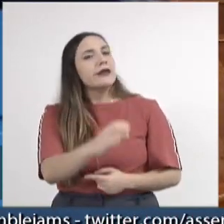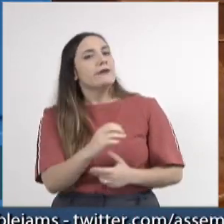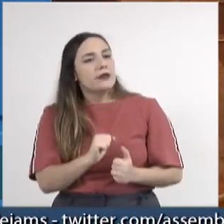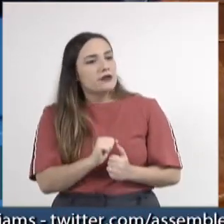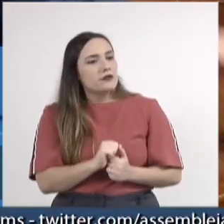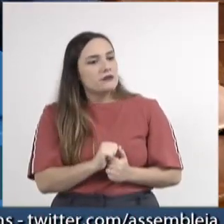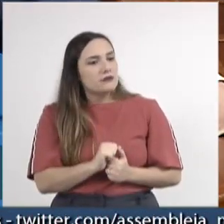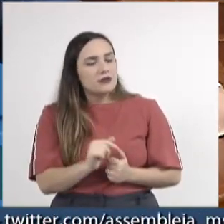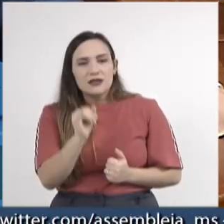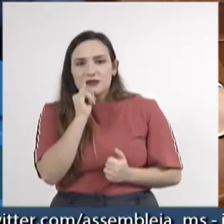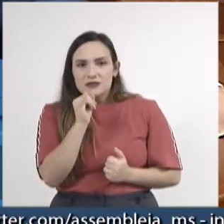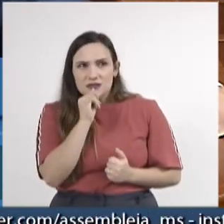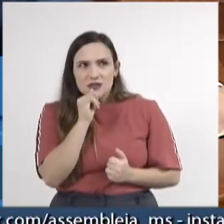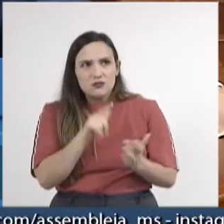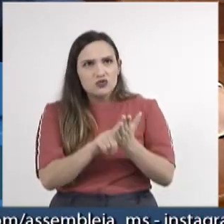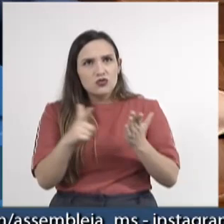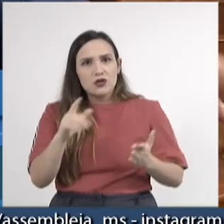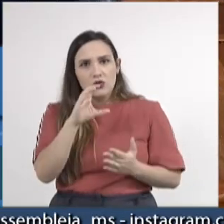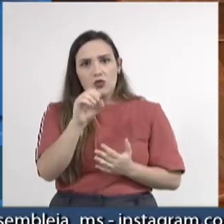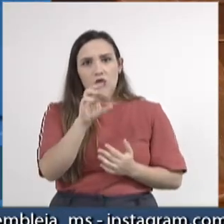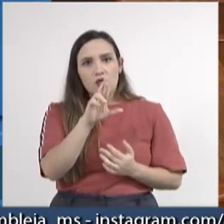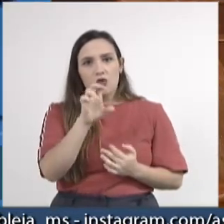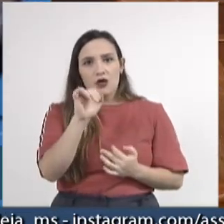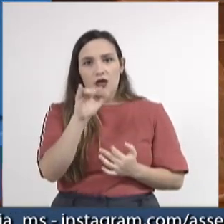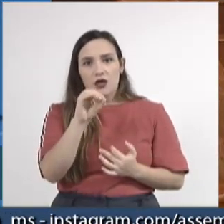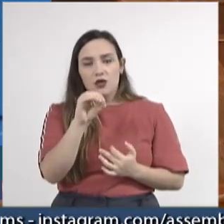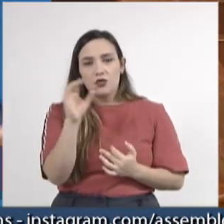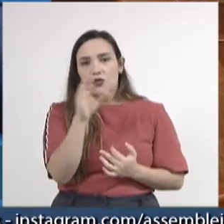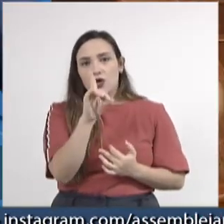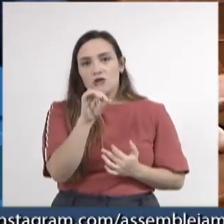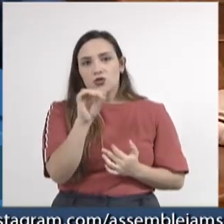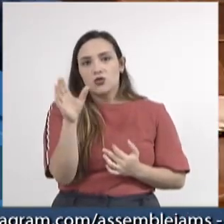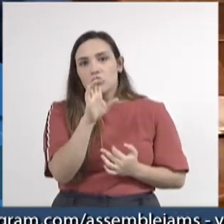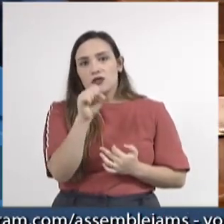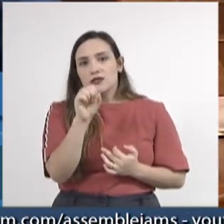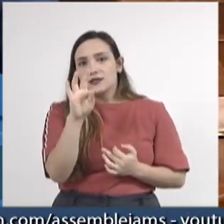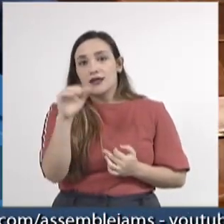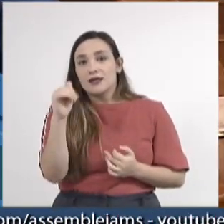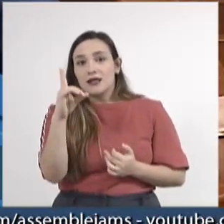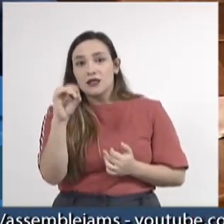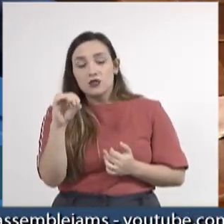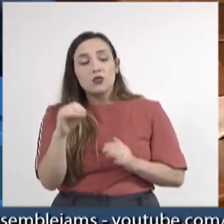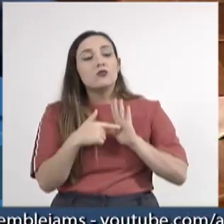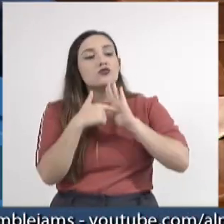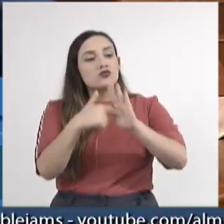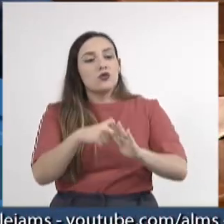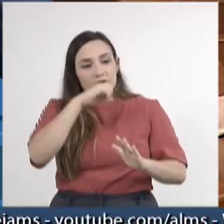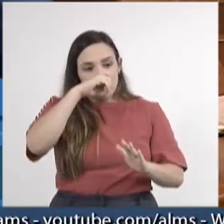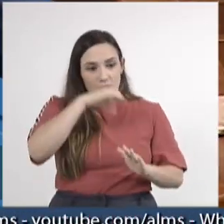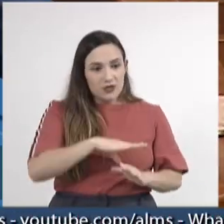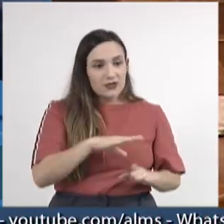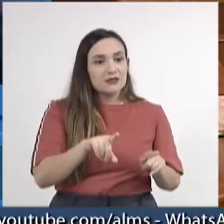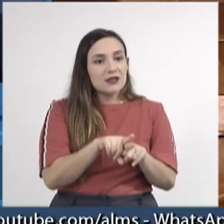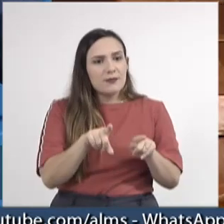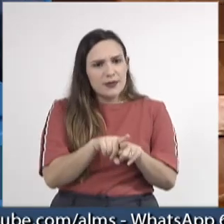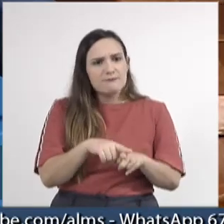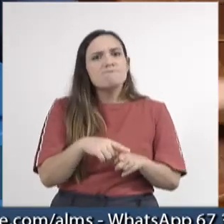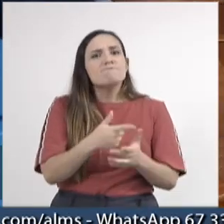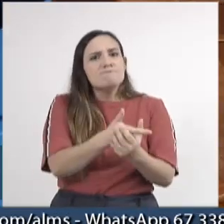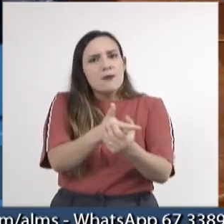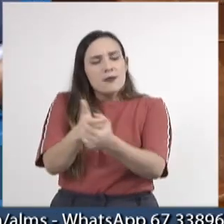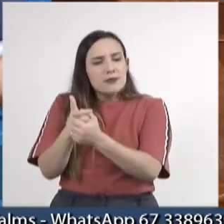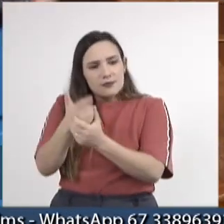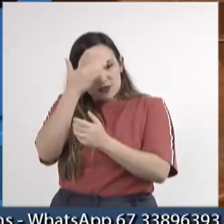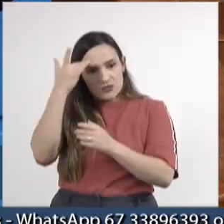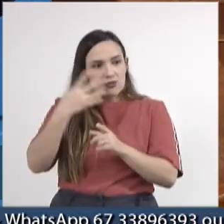O Correio do Estado, há duas semanas atrás, publicou uma matéria interessante sobre violência e assassinato de pessoas